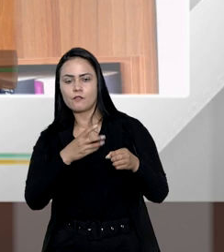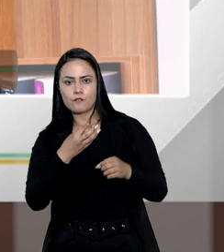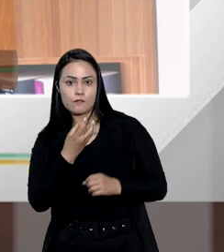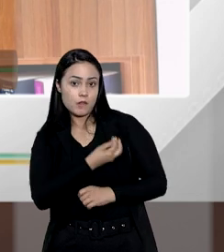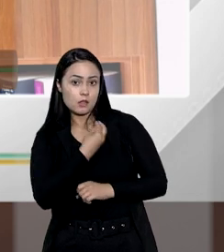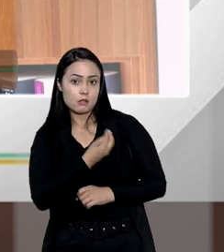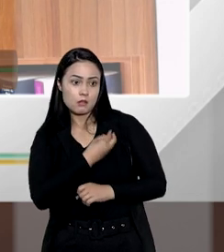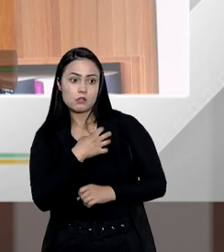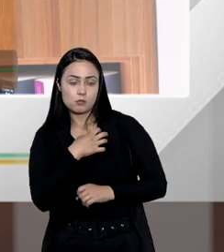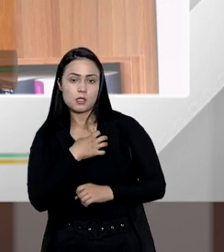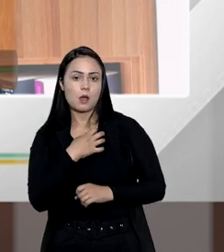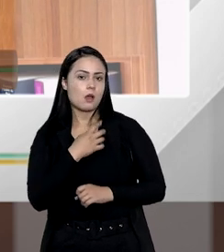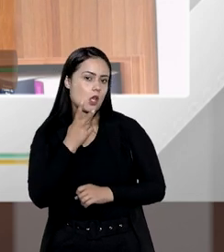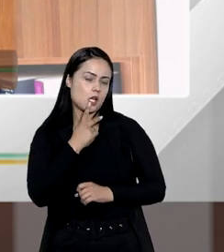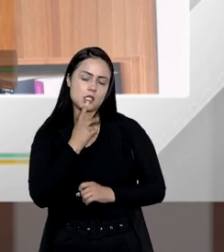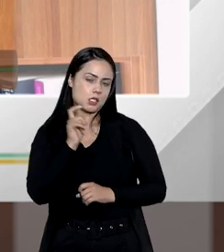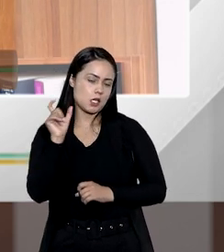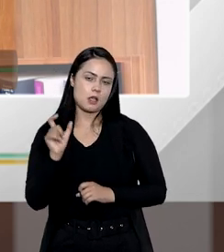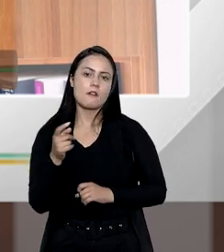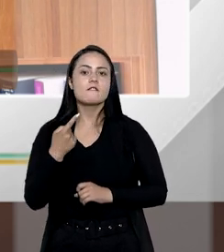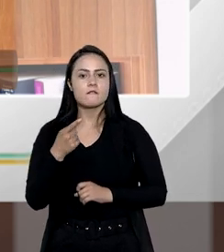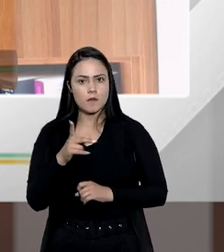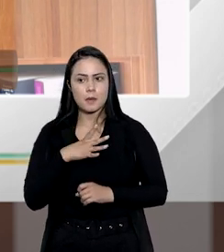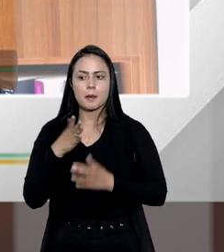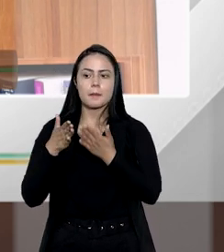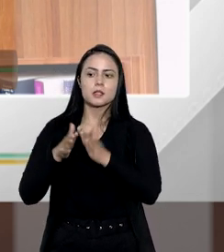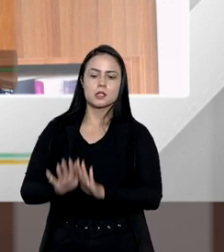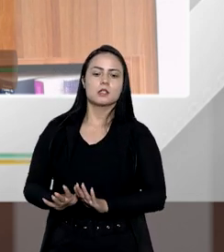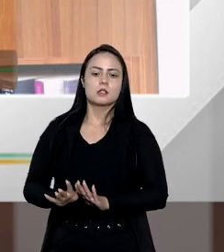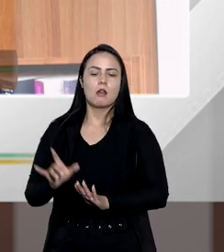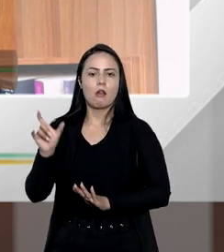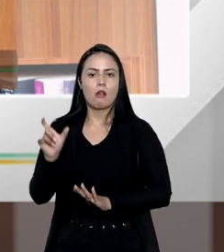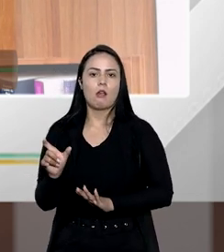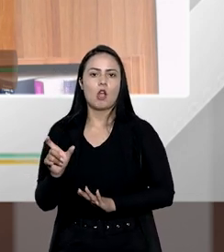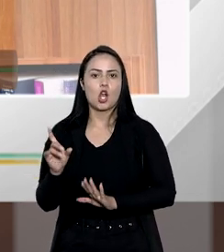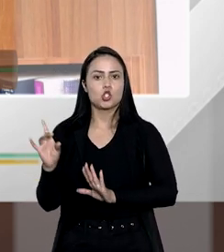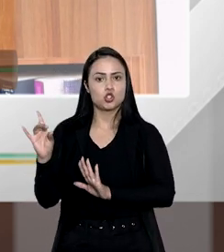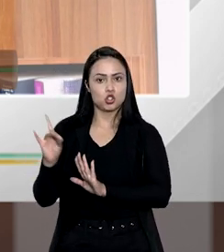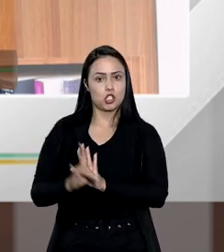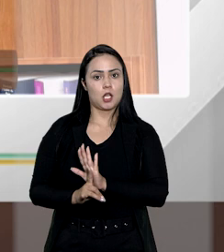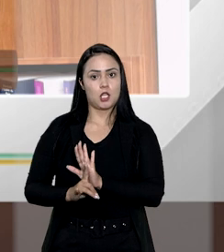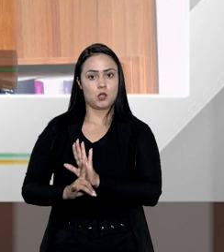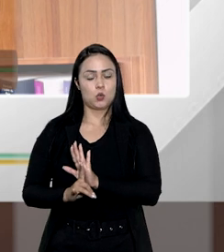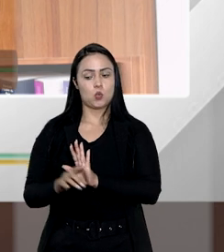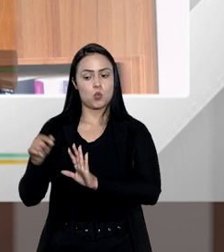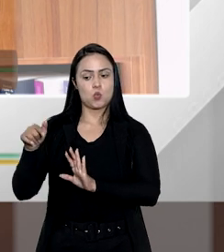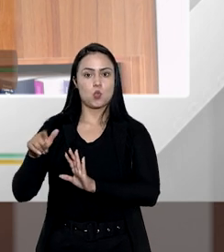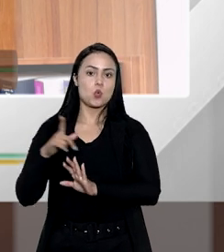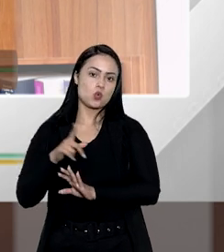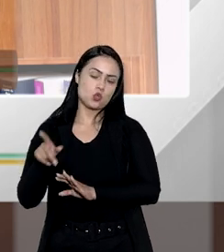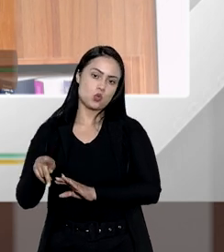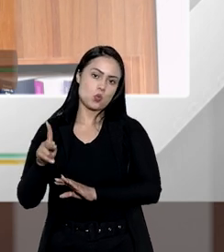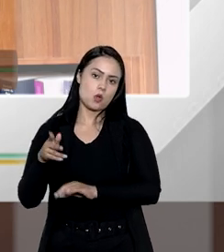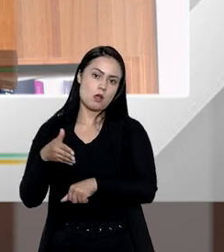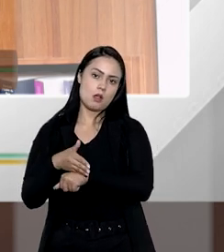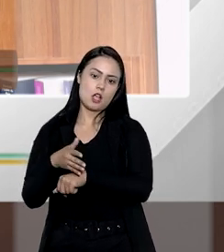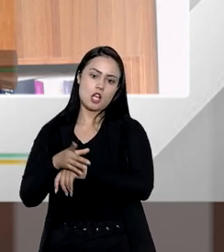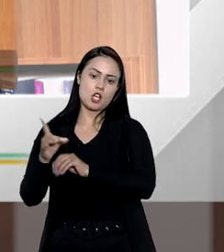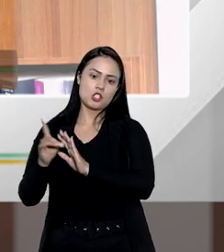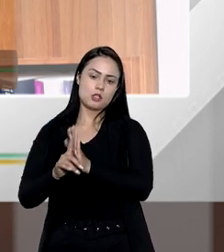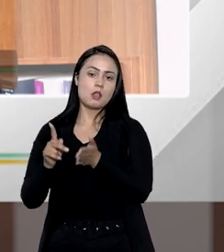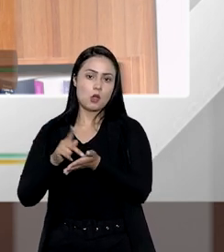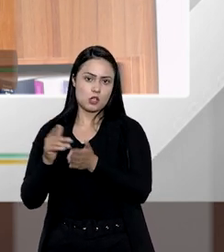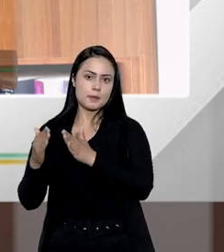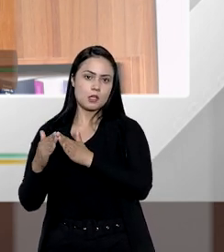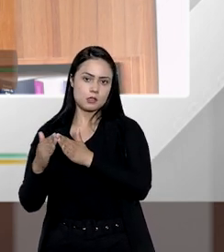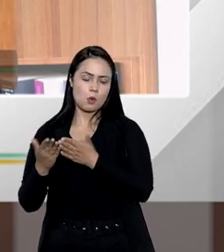afetiva mas não quer dizer que isso vai permanecer a ela o direito ou a ele o direito de continuar exercendo o direito